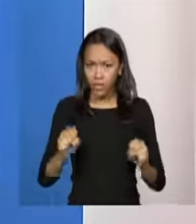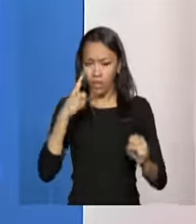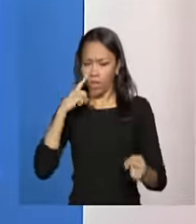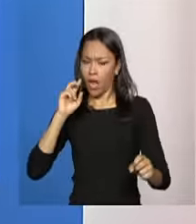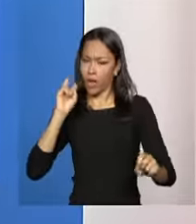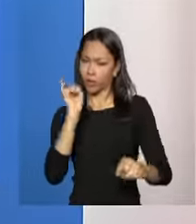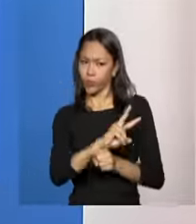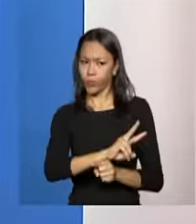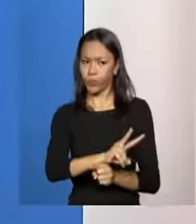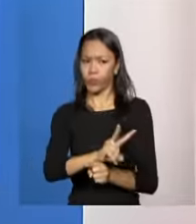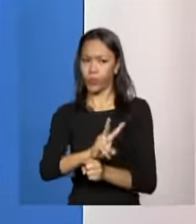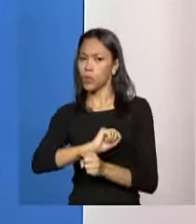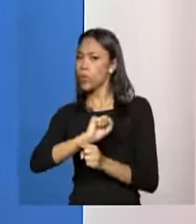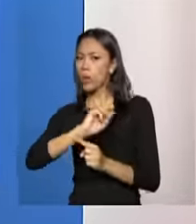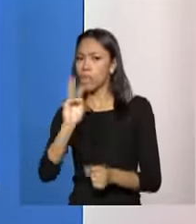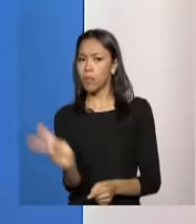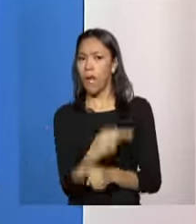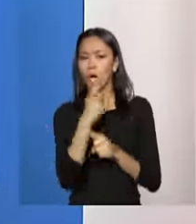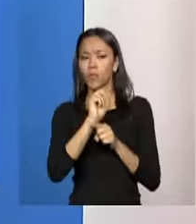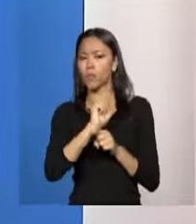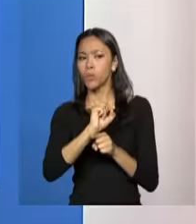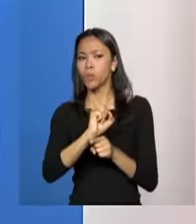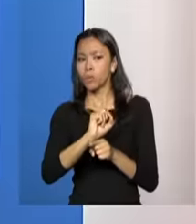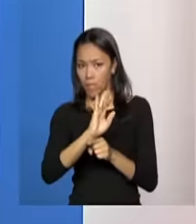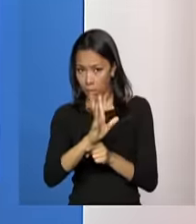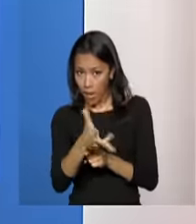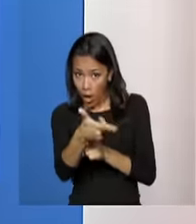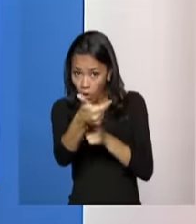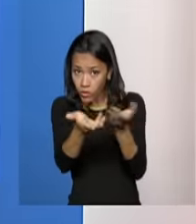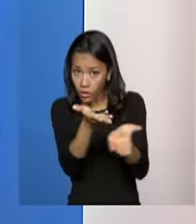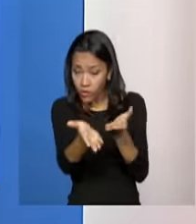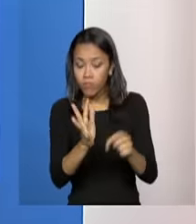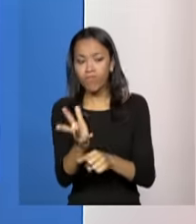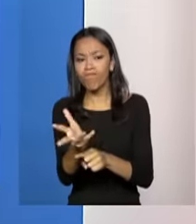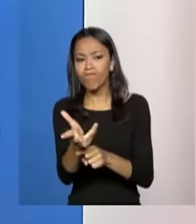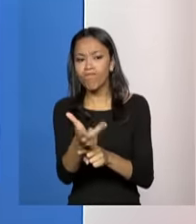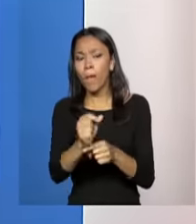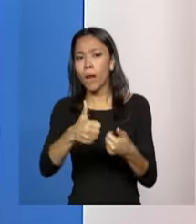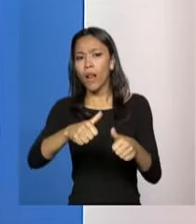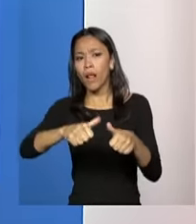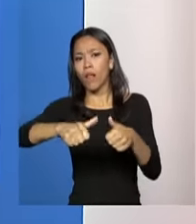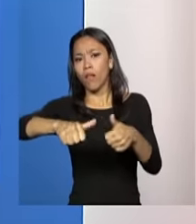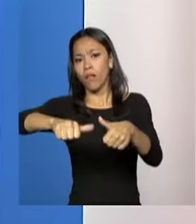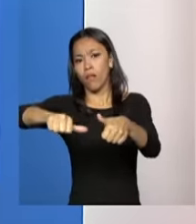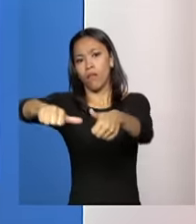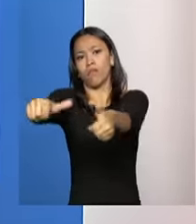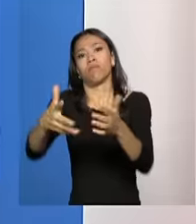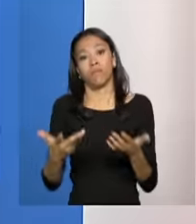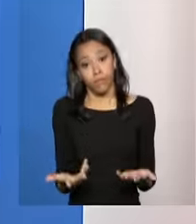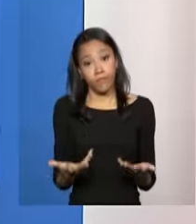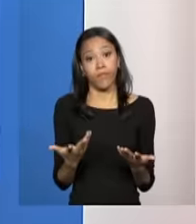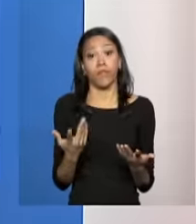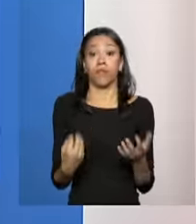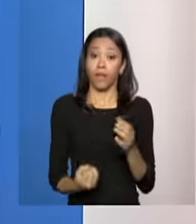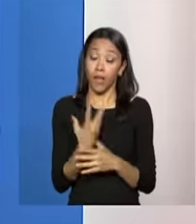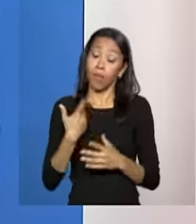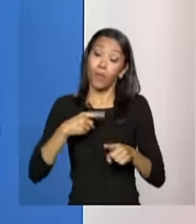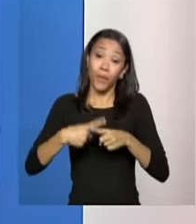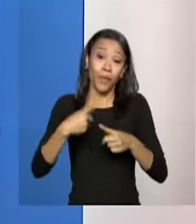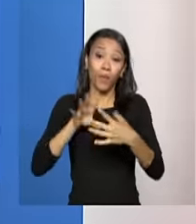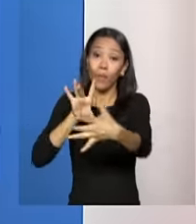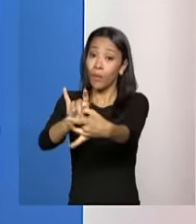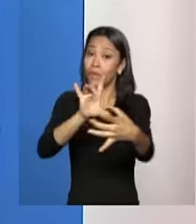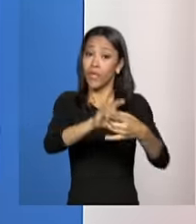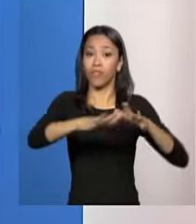permanentemente a qualidade do serviço e pense em modalidades que atendam à realidade. Afinal de contas, a realidade é dinâmica, os